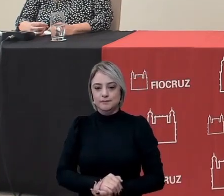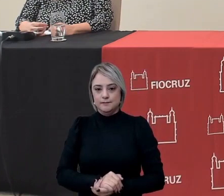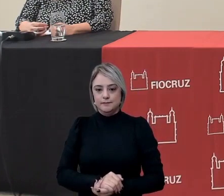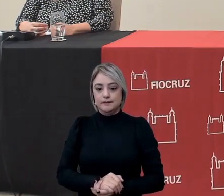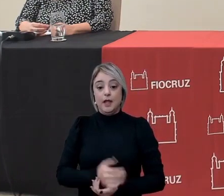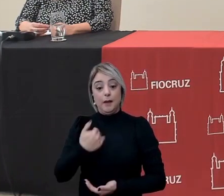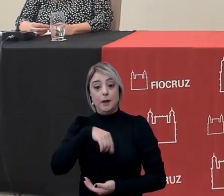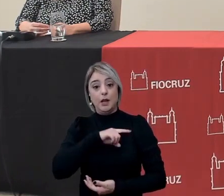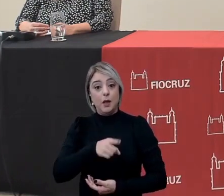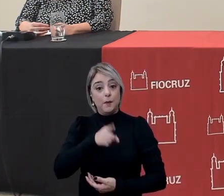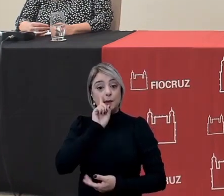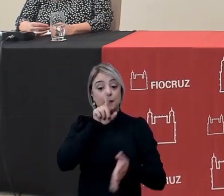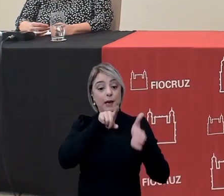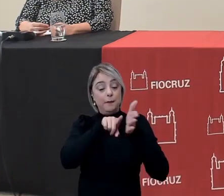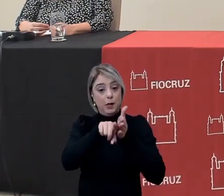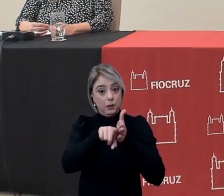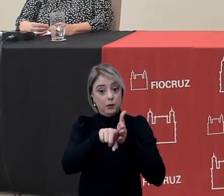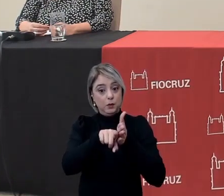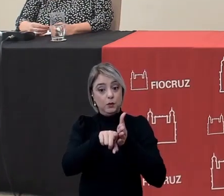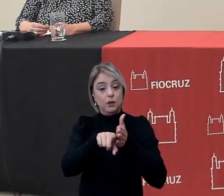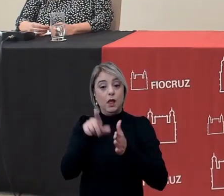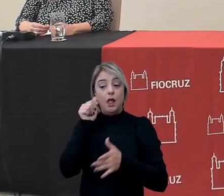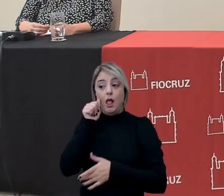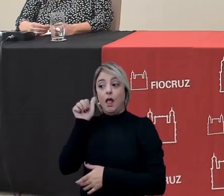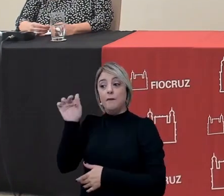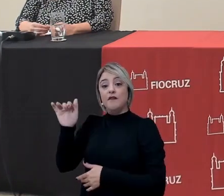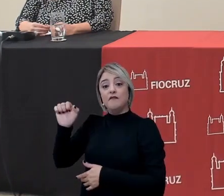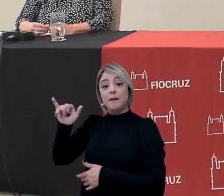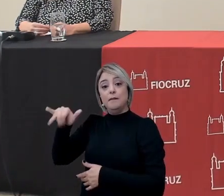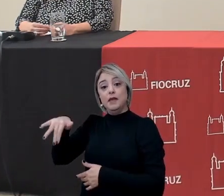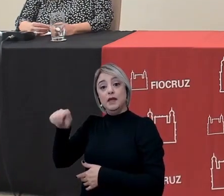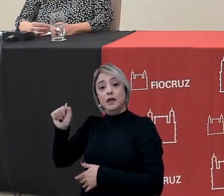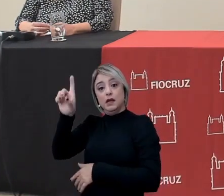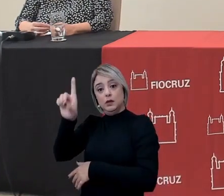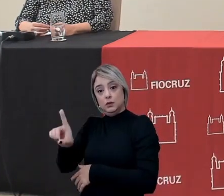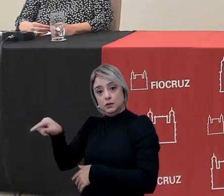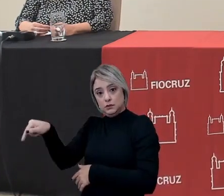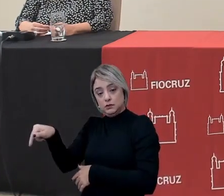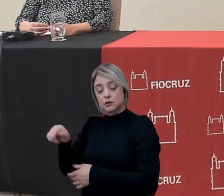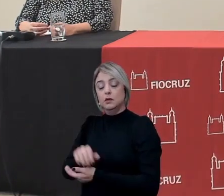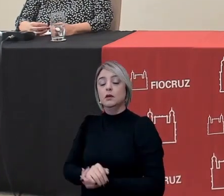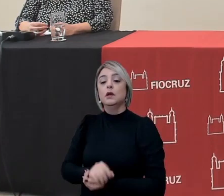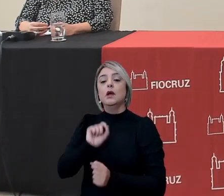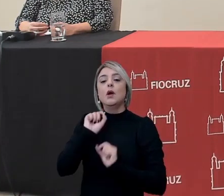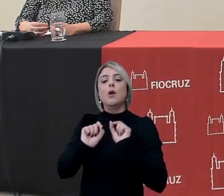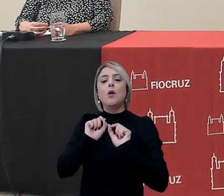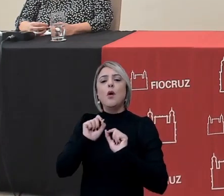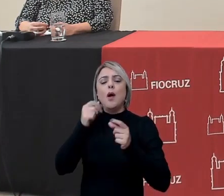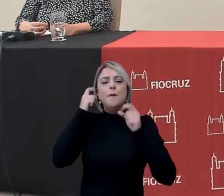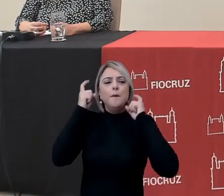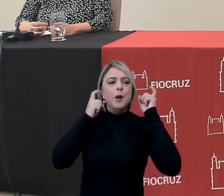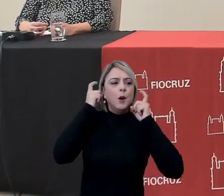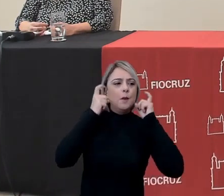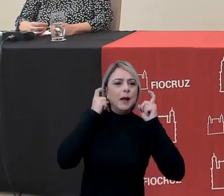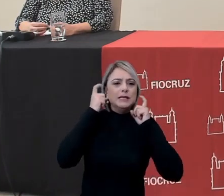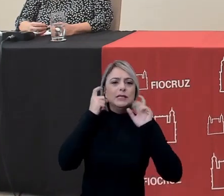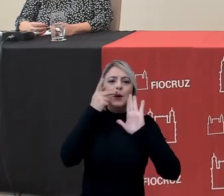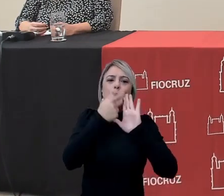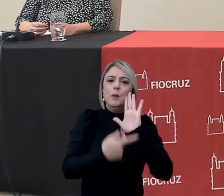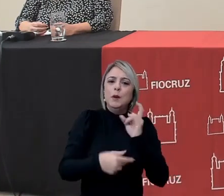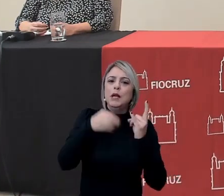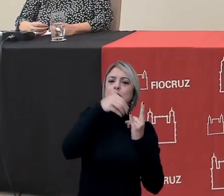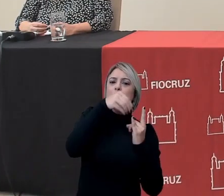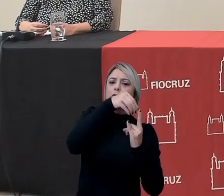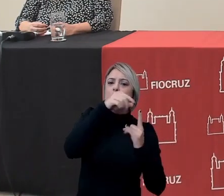para a nossa primeira pergunta vai para a doutora Fabiana Damásio qual a preocupação e plano da